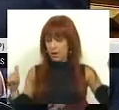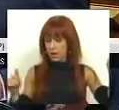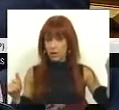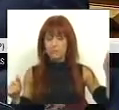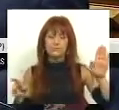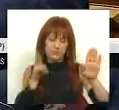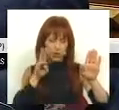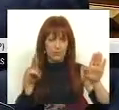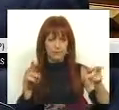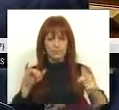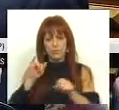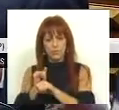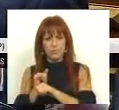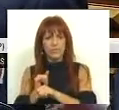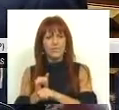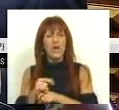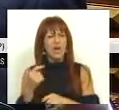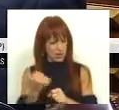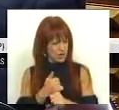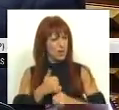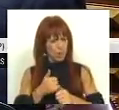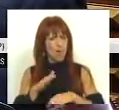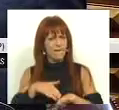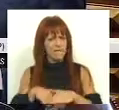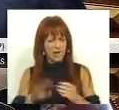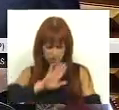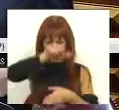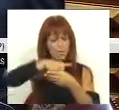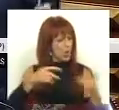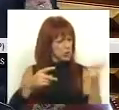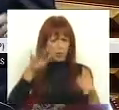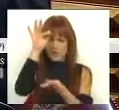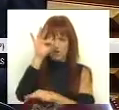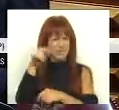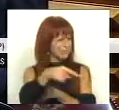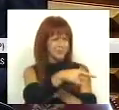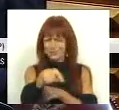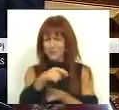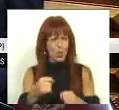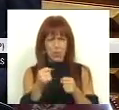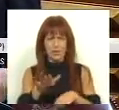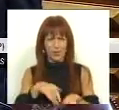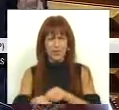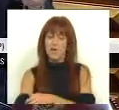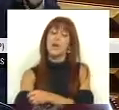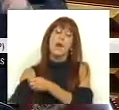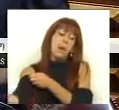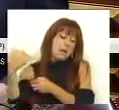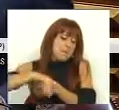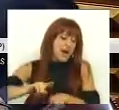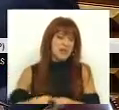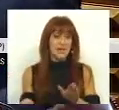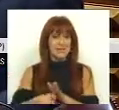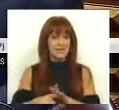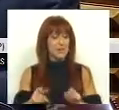em Penela, peço desculpa, que era um bom exercício fazer esta agregação de freguesias. Nem aí conseguiram fazer. Mas, quanto à incerteza